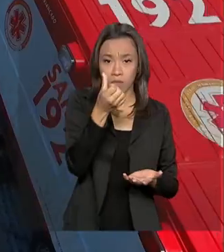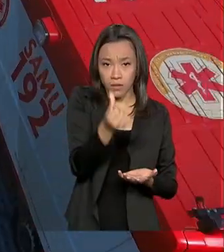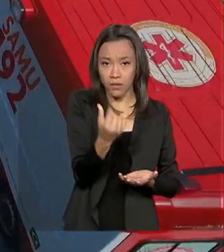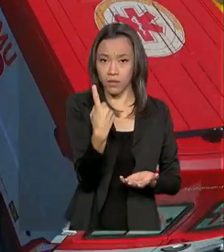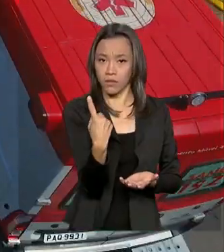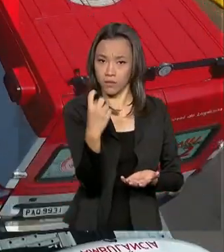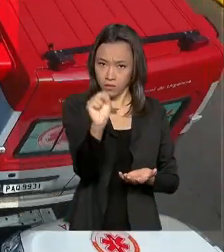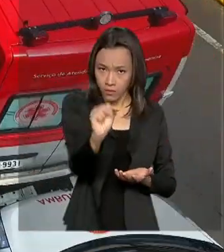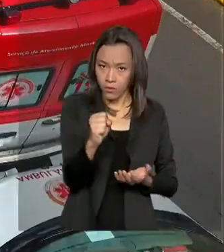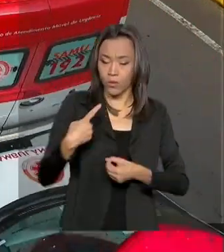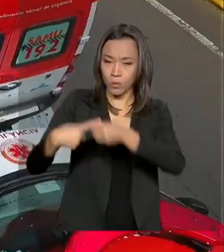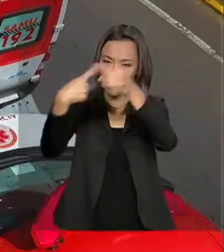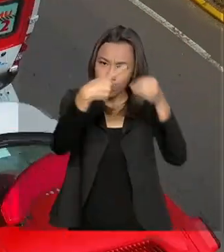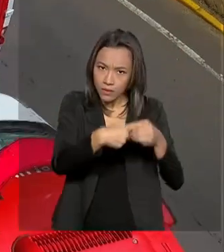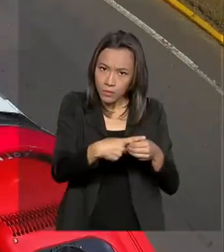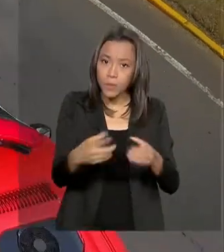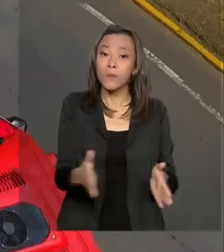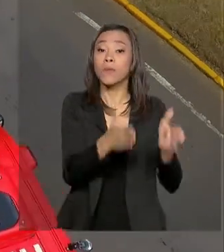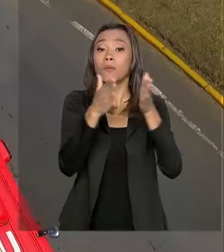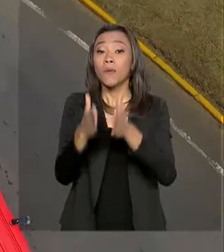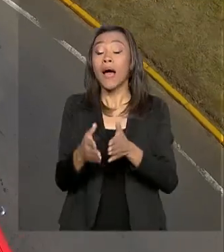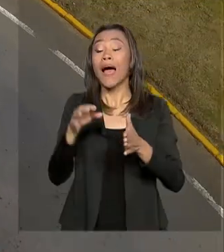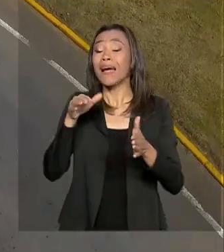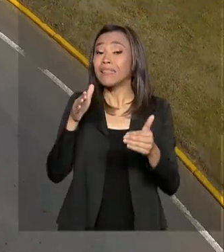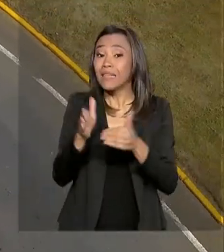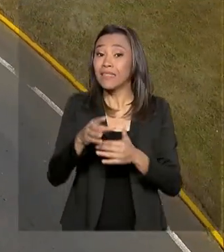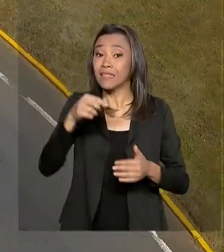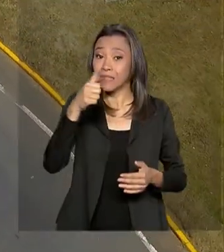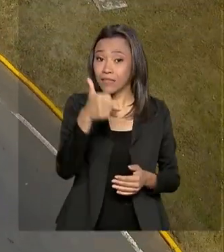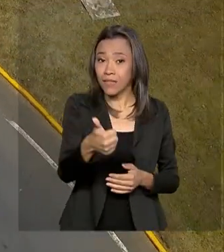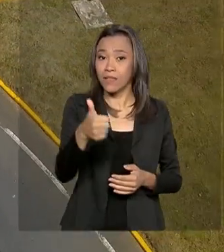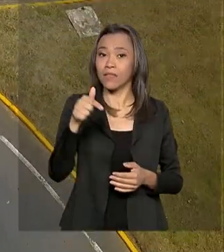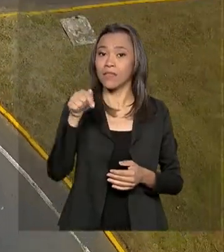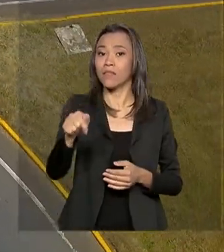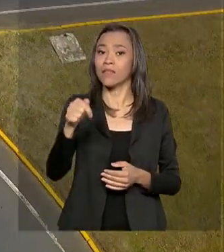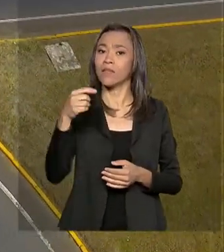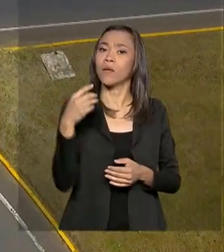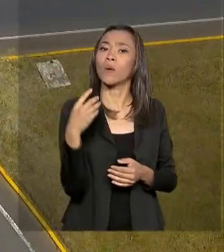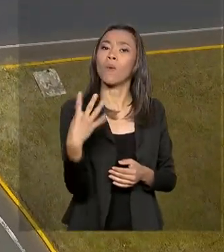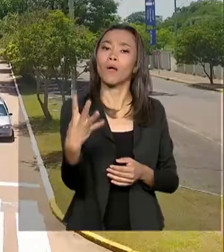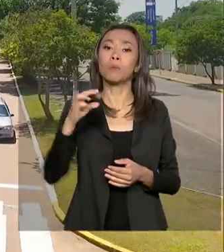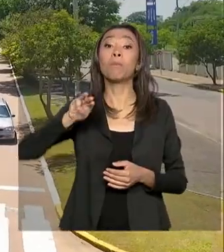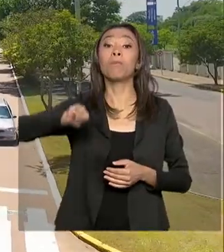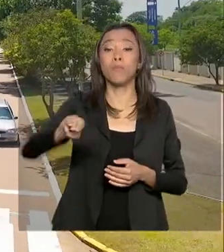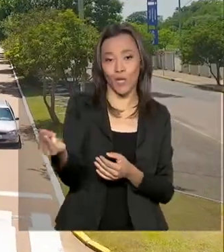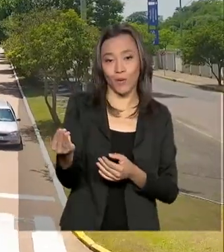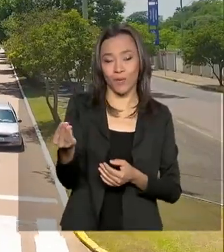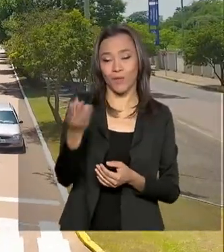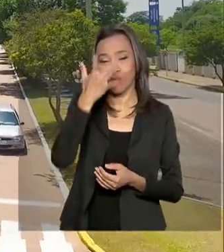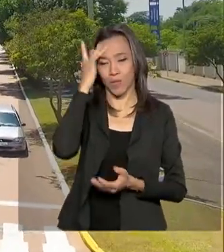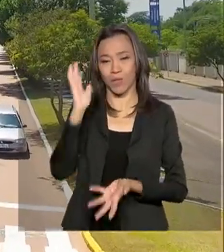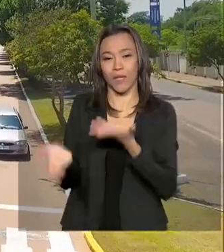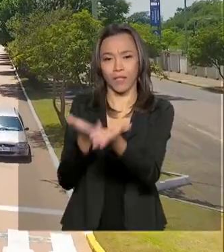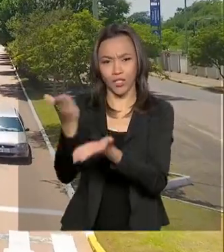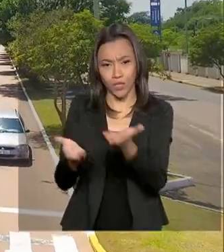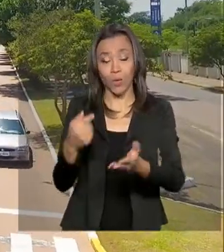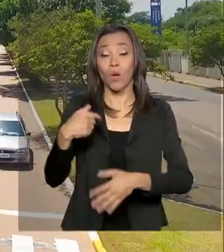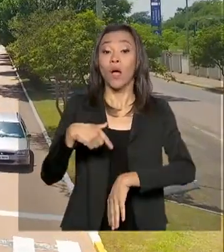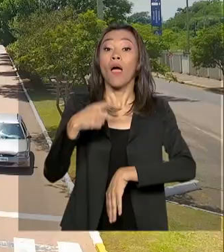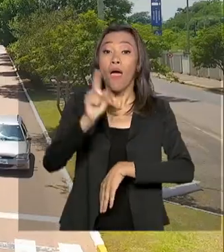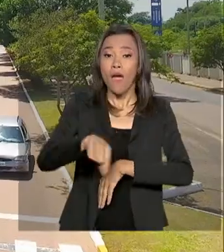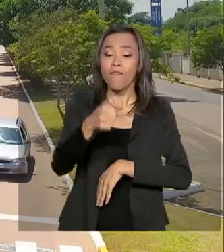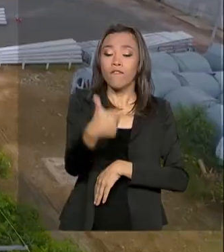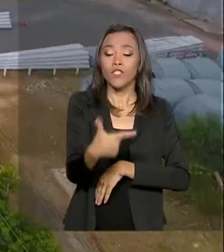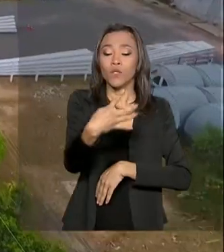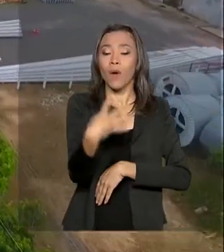municípios e chega a 174 milhões de pessoas. O serviço é prestado 24 horas por